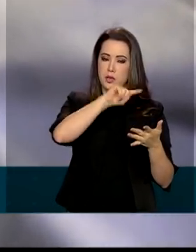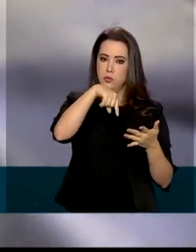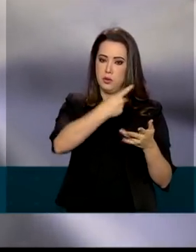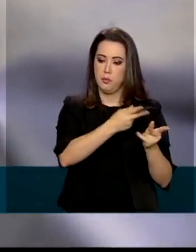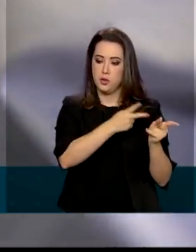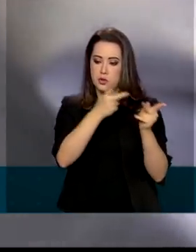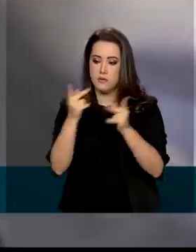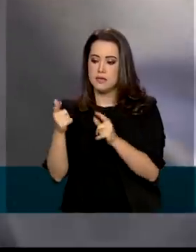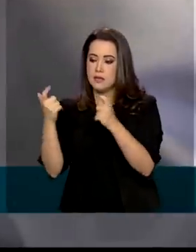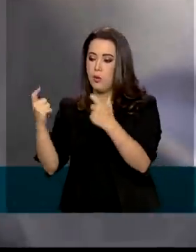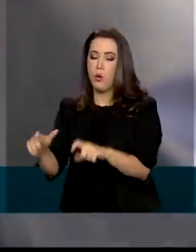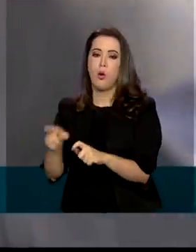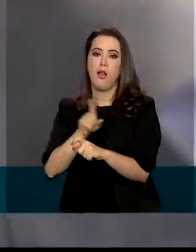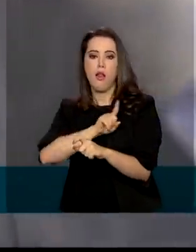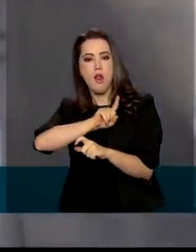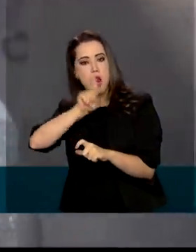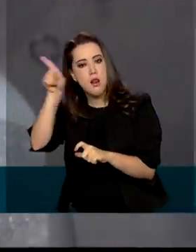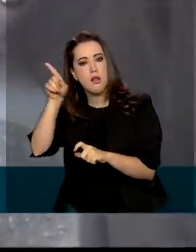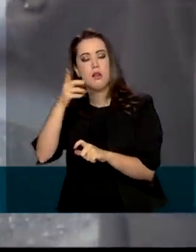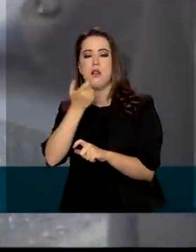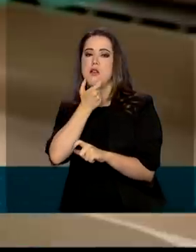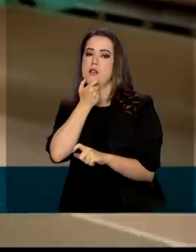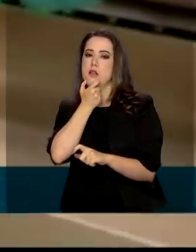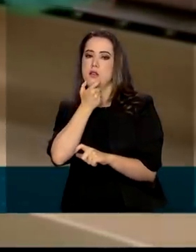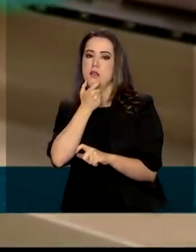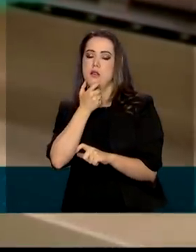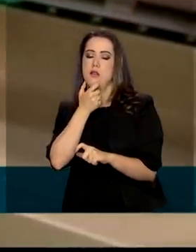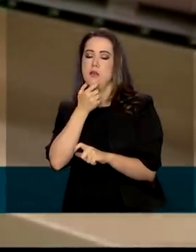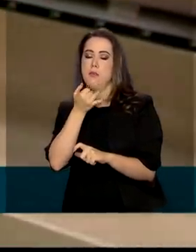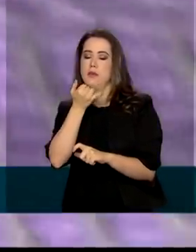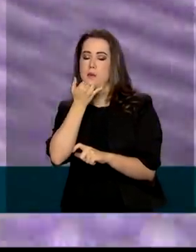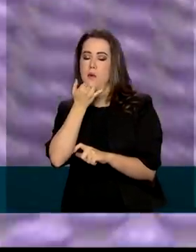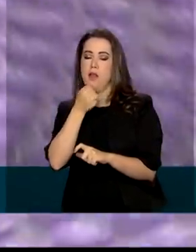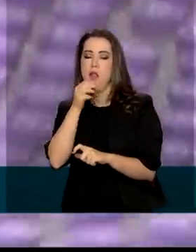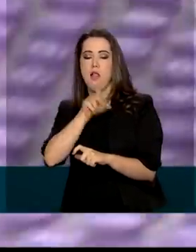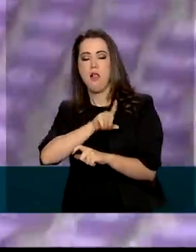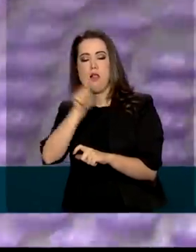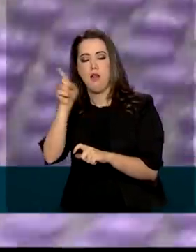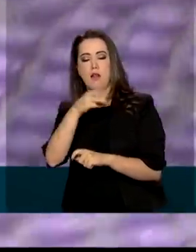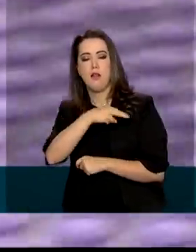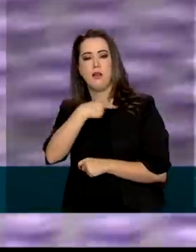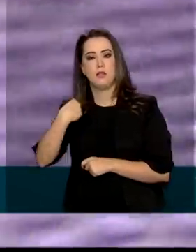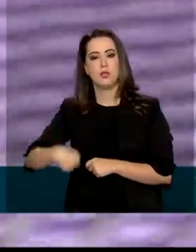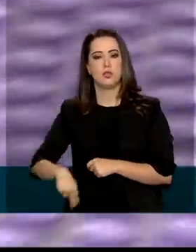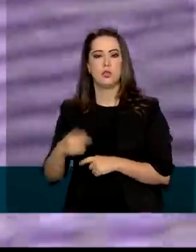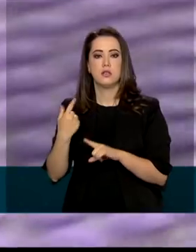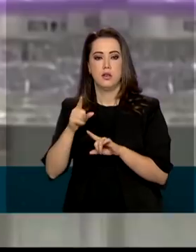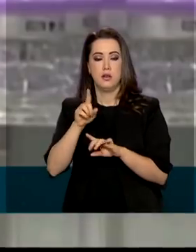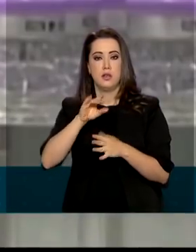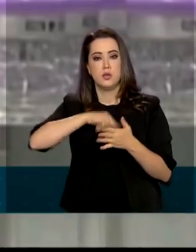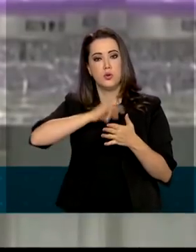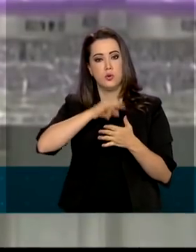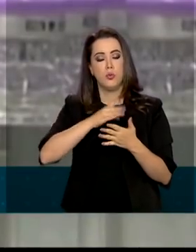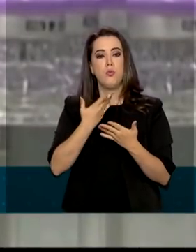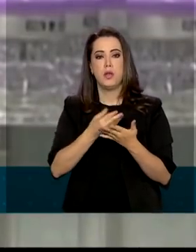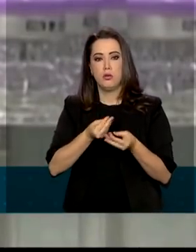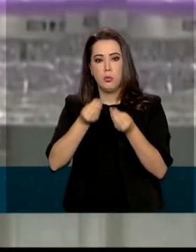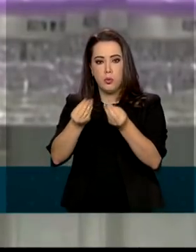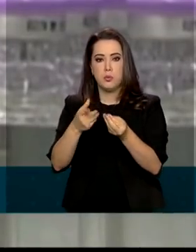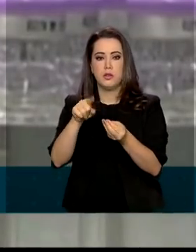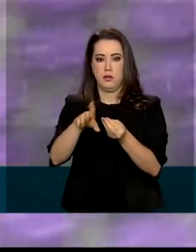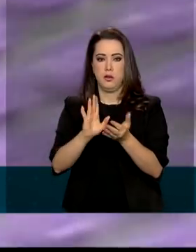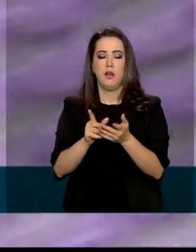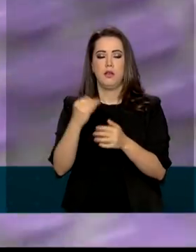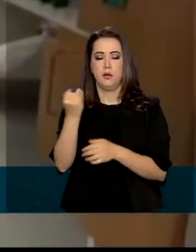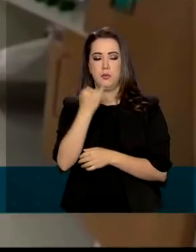da Anvisa na fábrica do insumo ativo da vacina na China. Essa etapa é um dos pré-requisitos para o processo de registro da